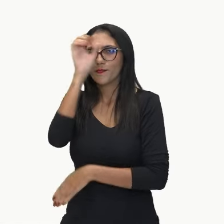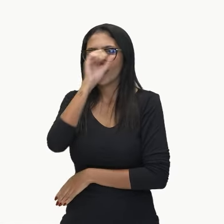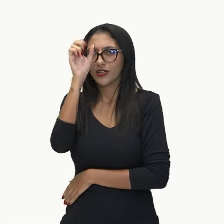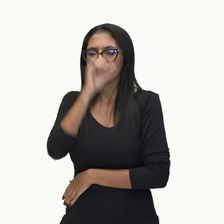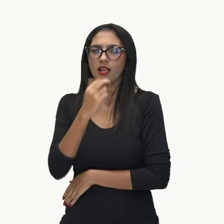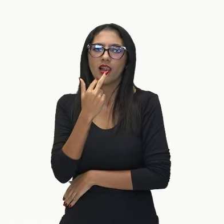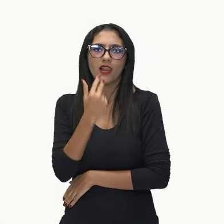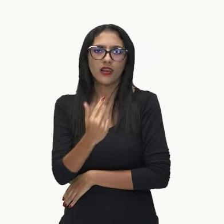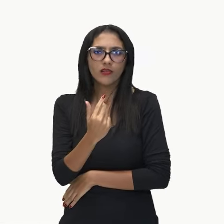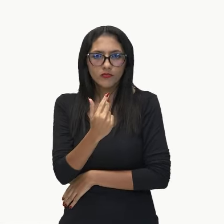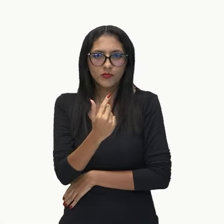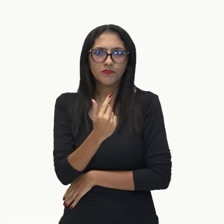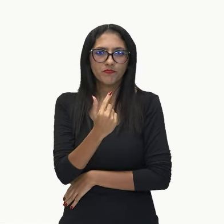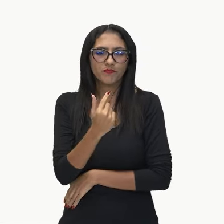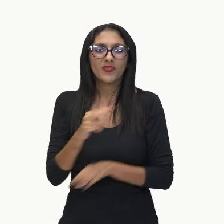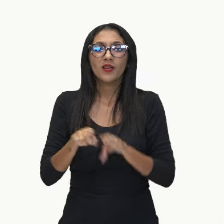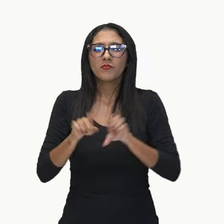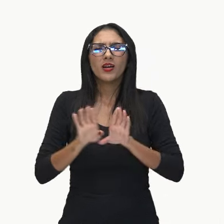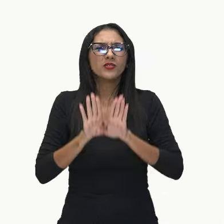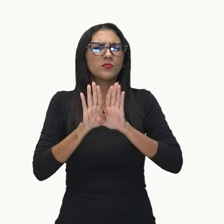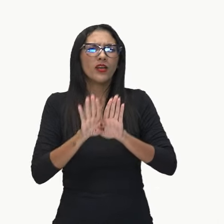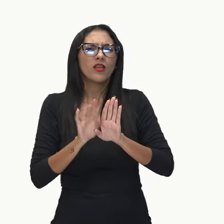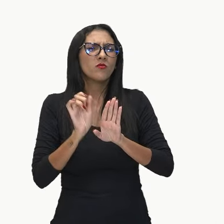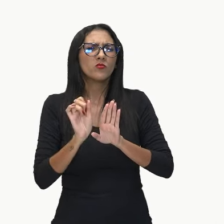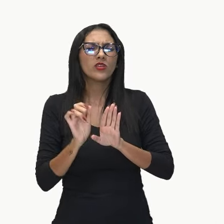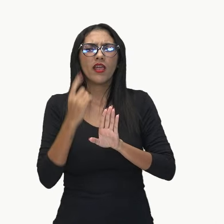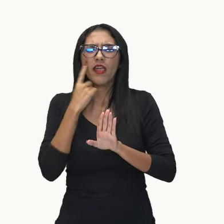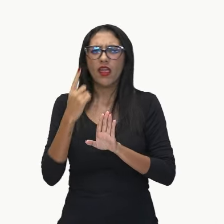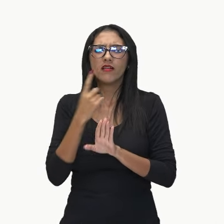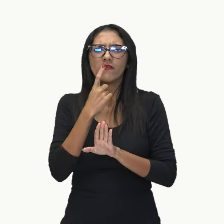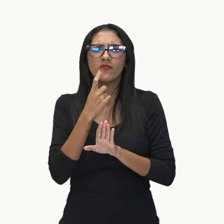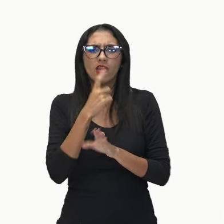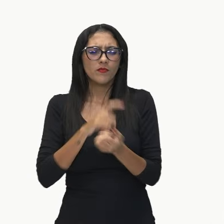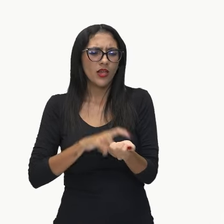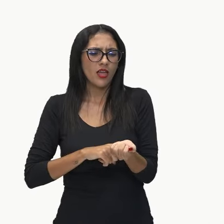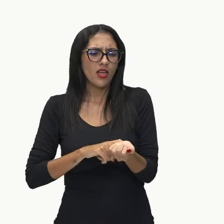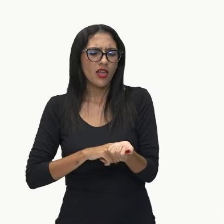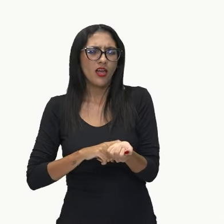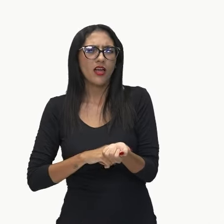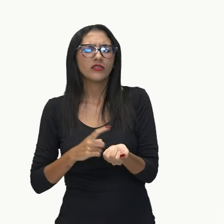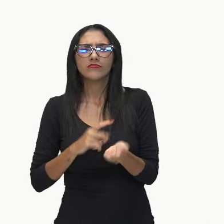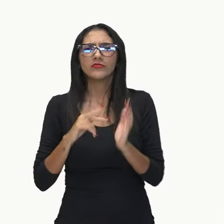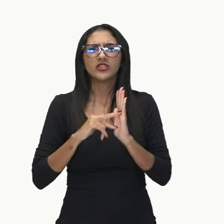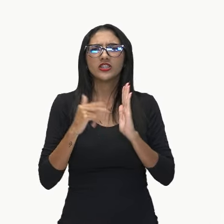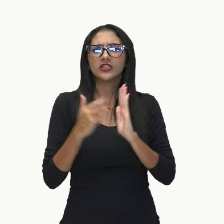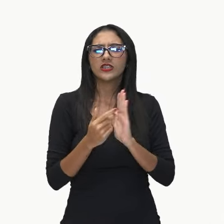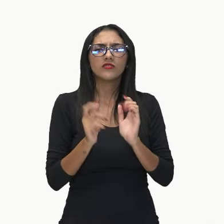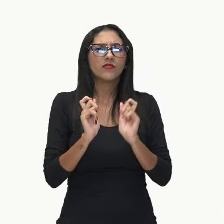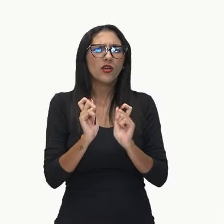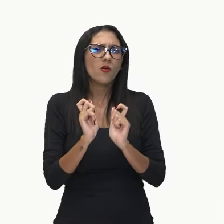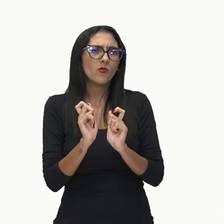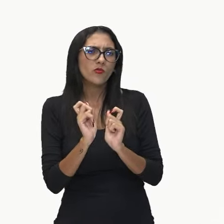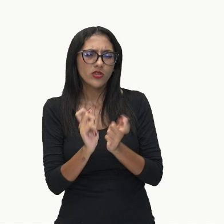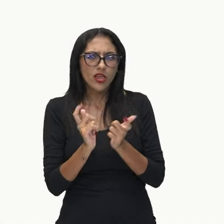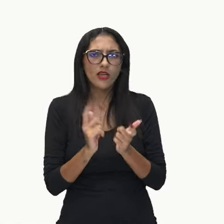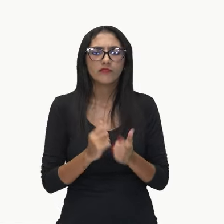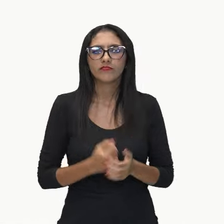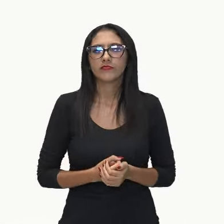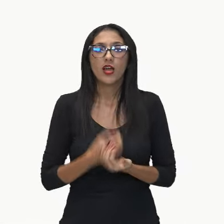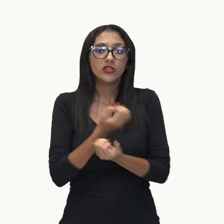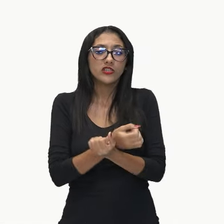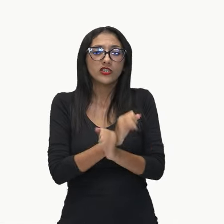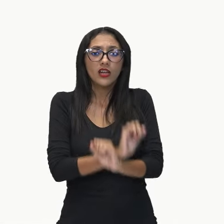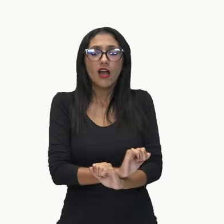necessário explorar o sangue, né? Aí, de alguns mil réis fracos, né? De alguns trabalhadores que